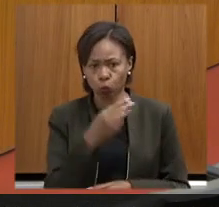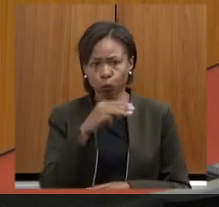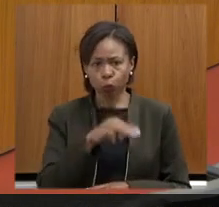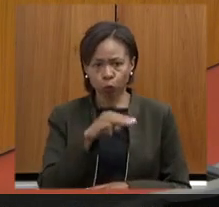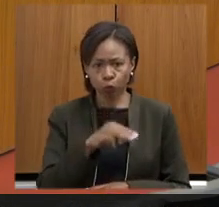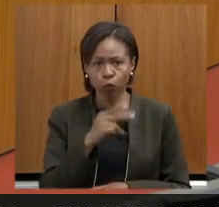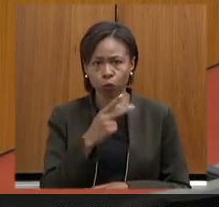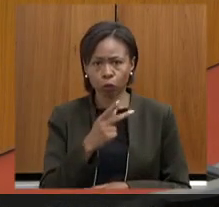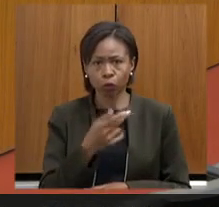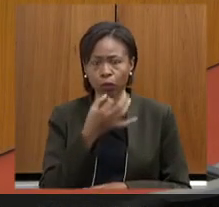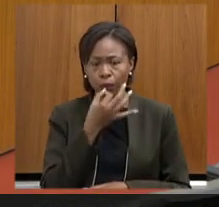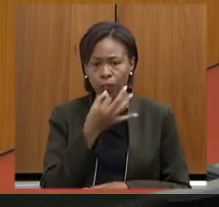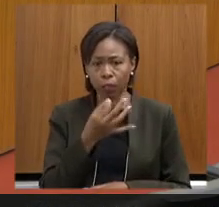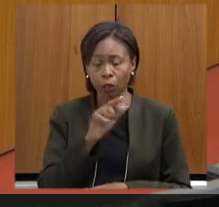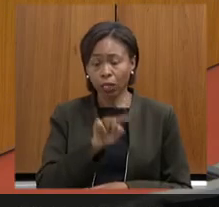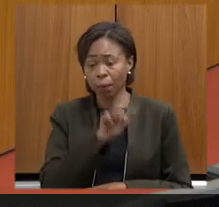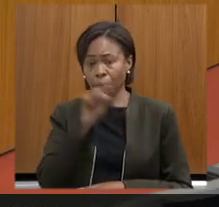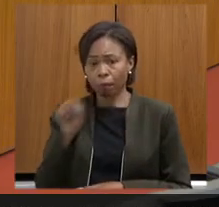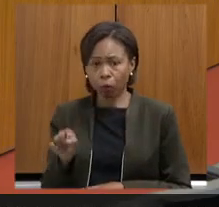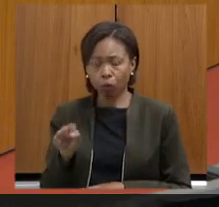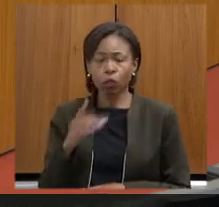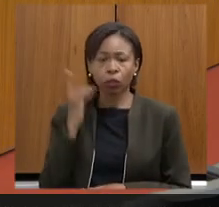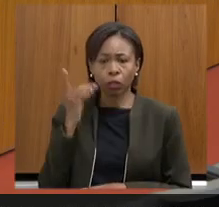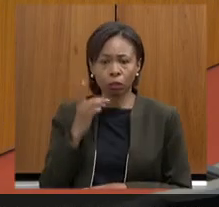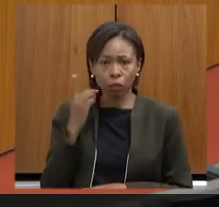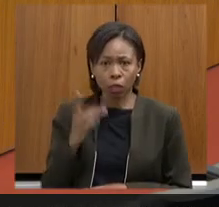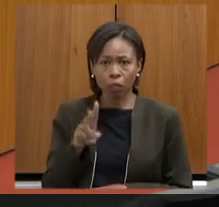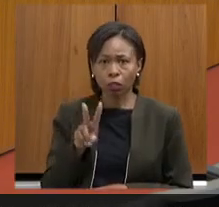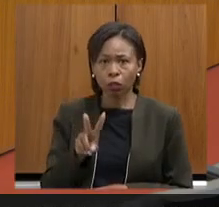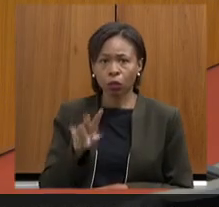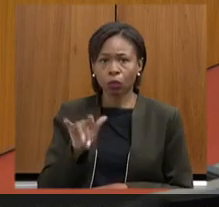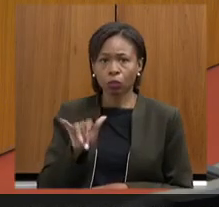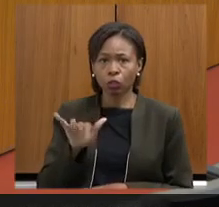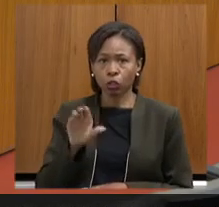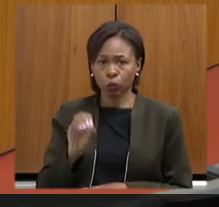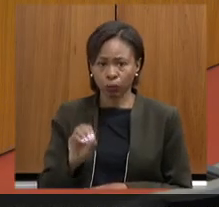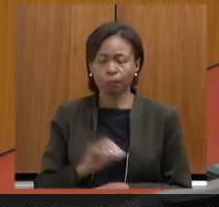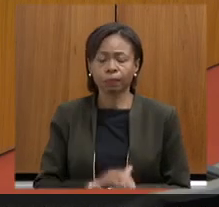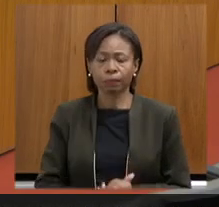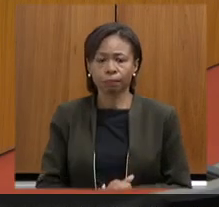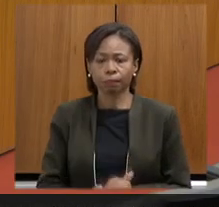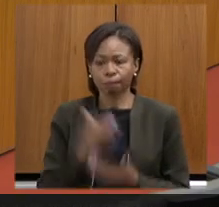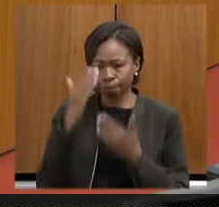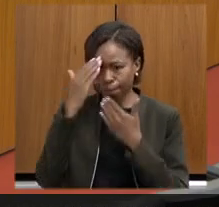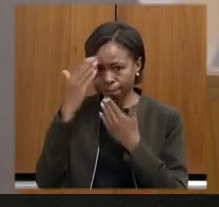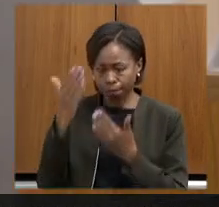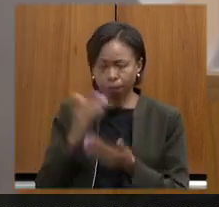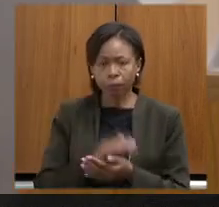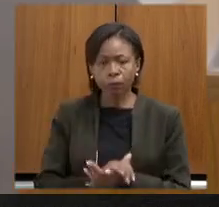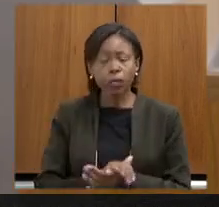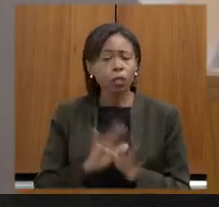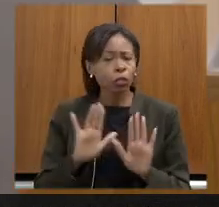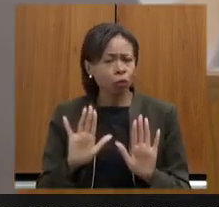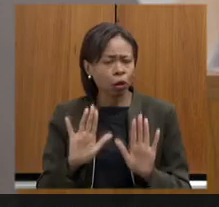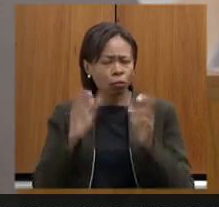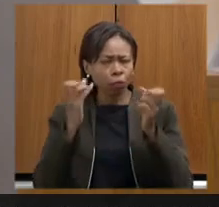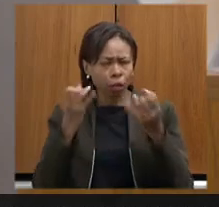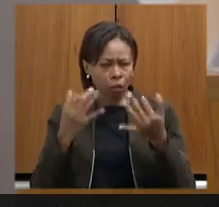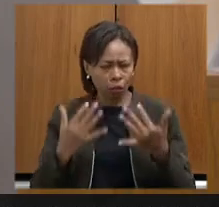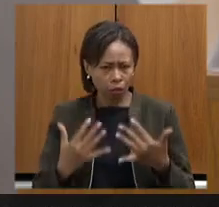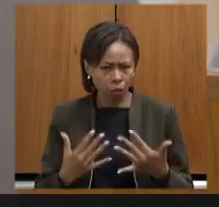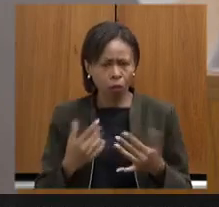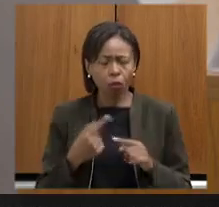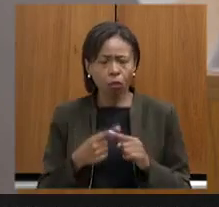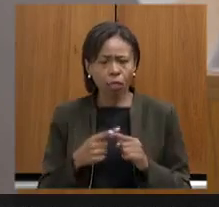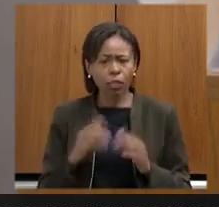colocações logo após eu vou passar ao deputado Virgílio Guimarães obrigado por um minuto é só para deixar bem claro são